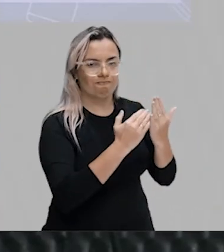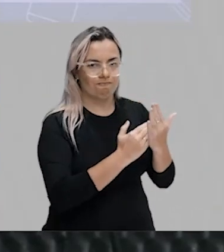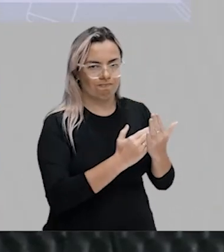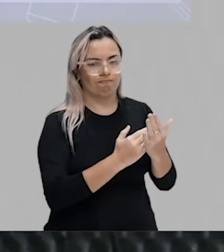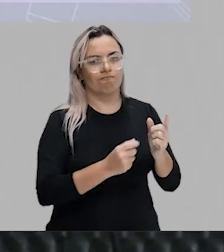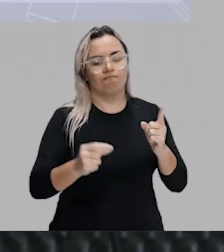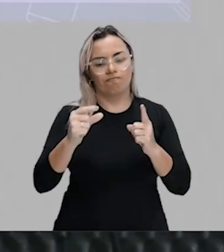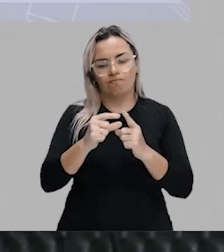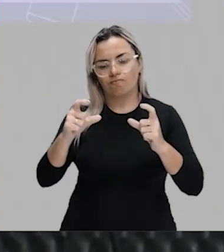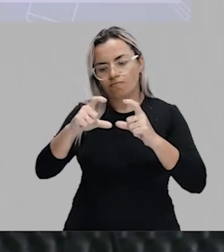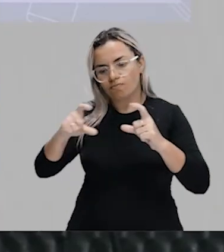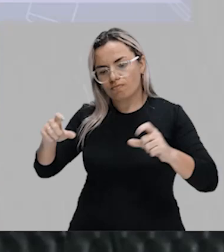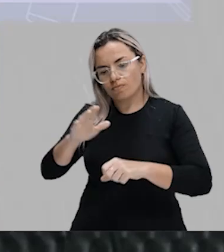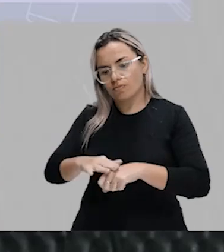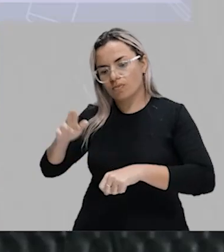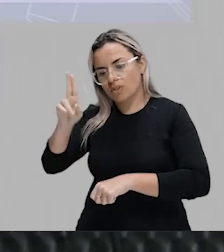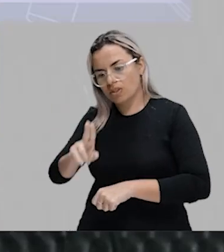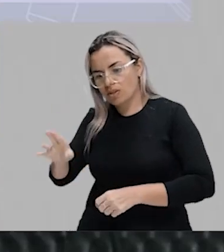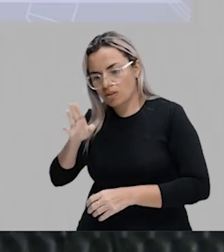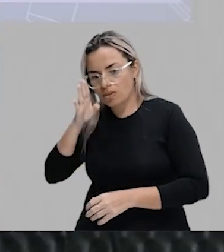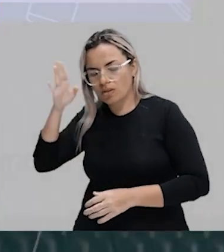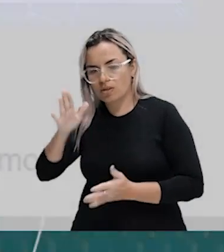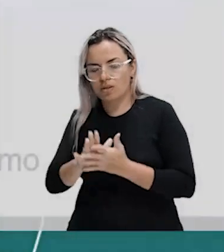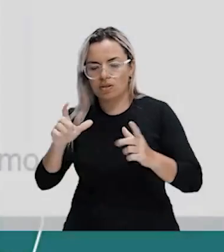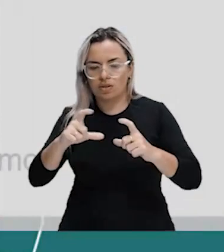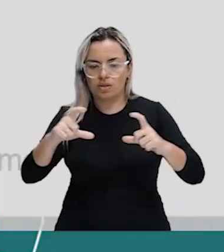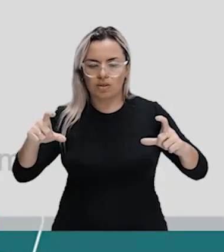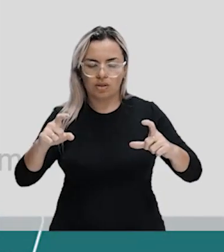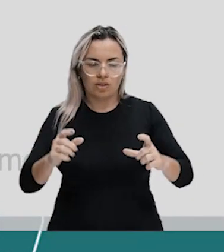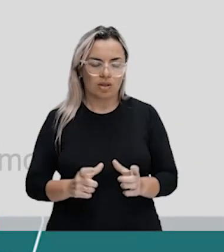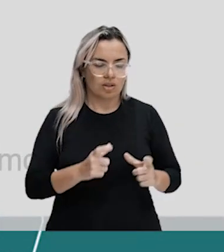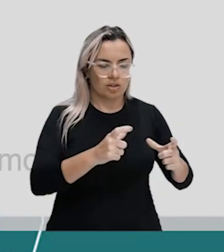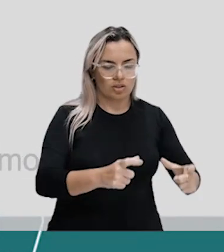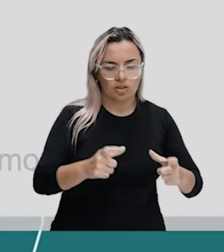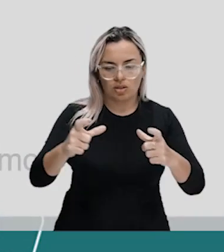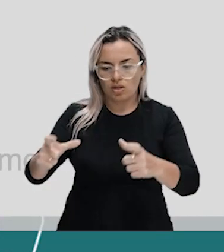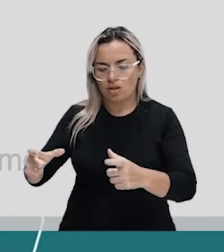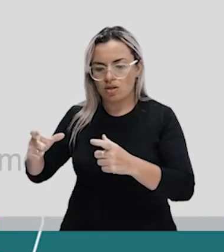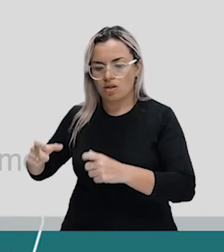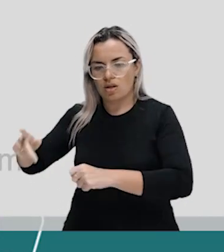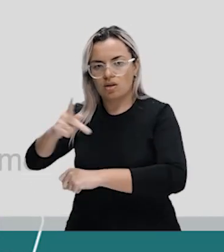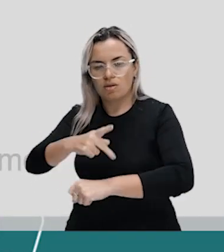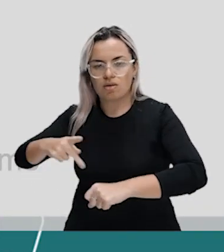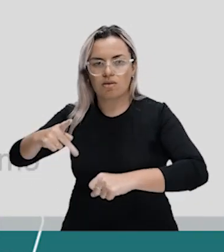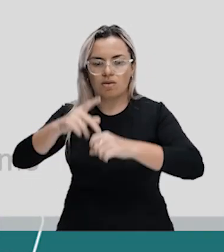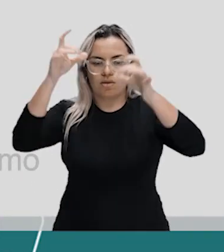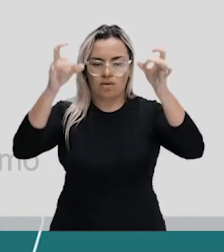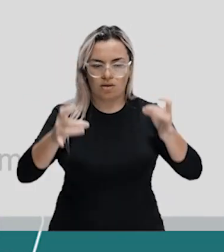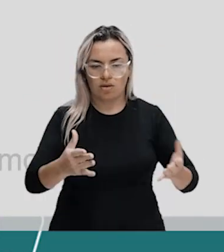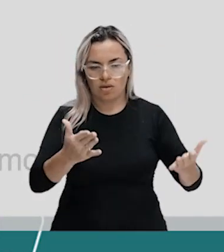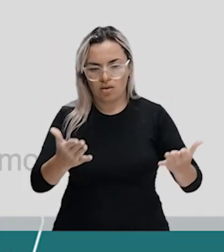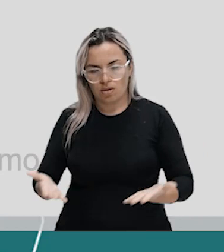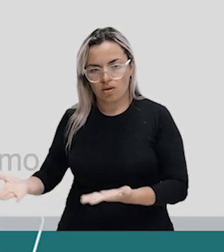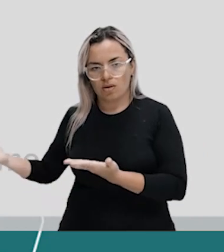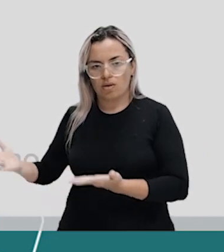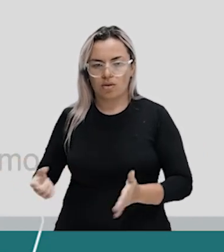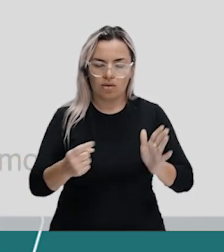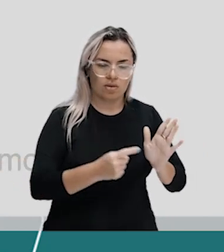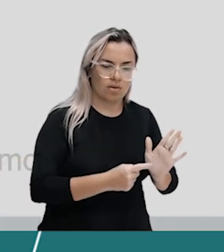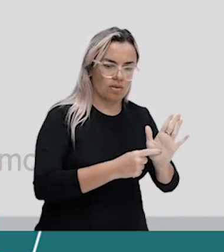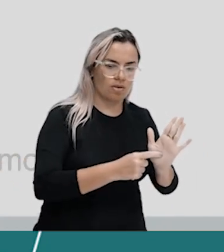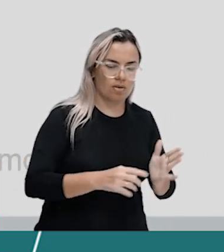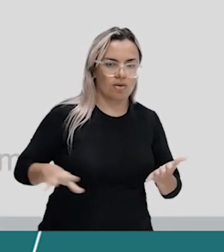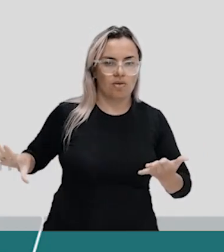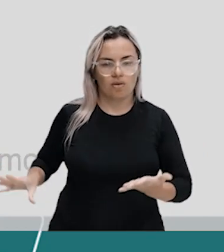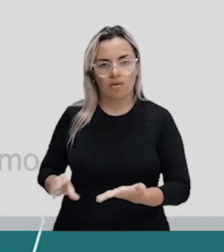utilizadas em determinados países. E aqui estão elas. Então, vamos anotar. Eu